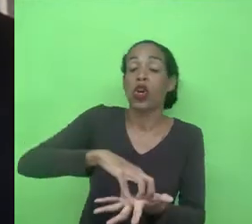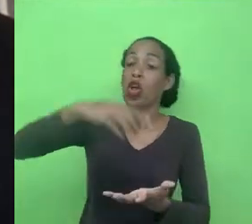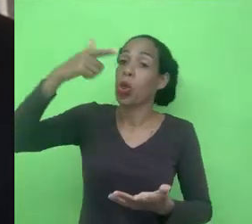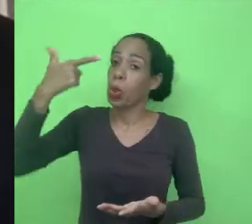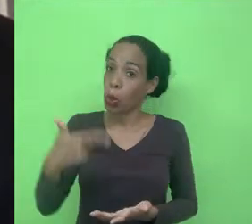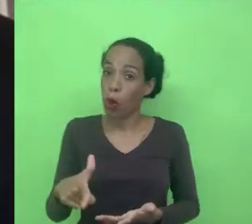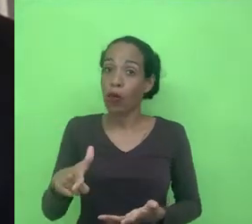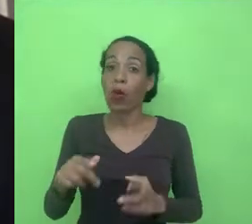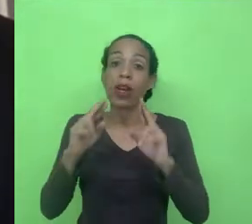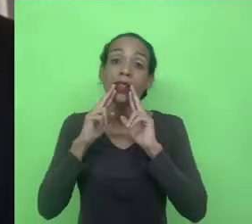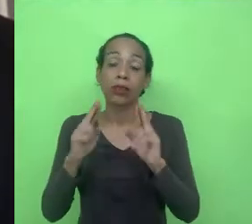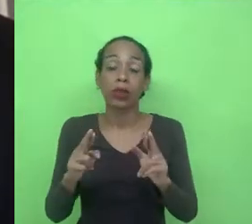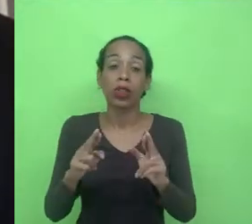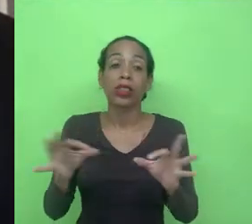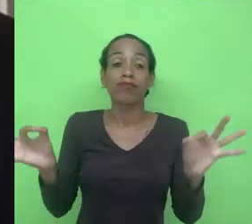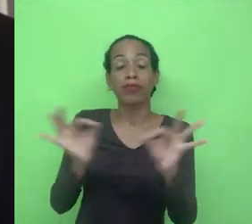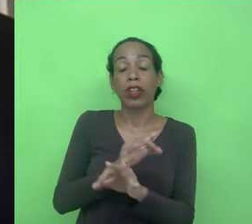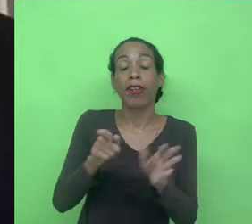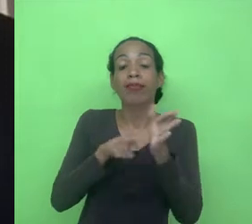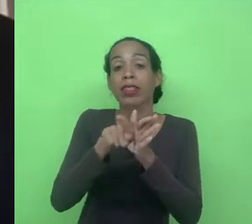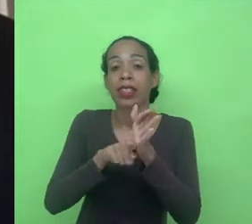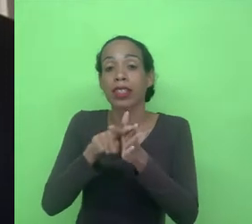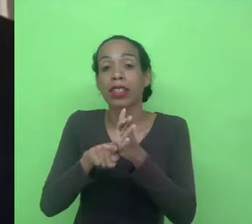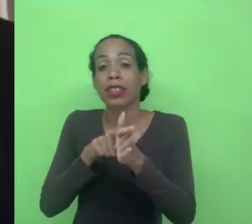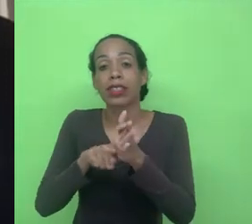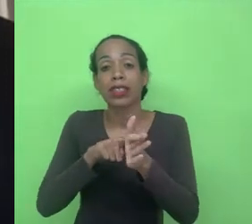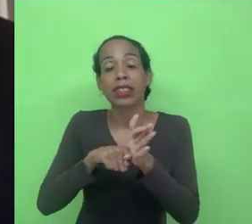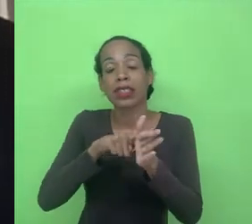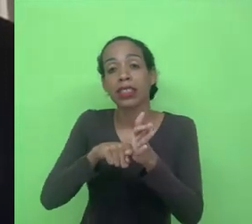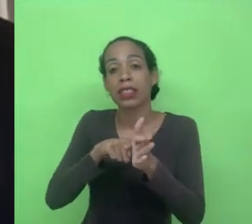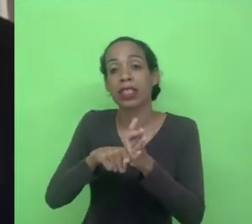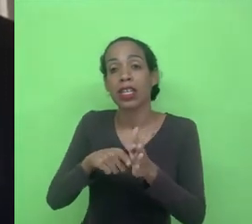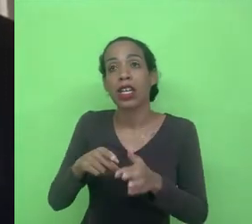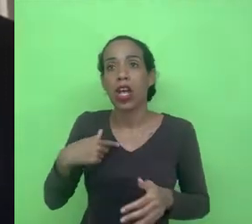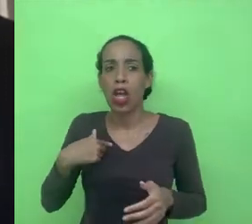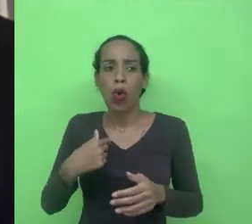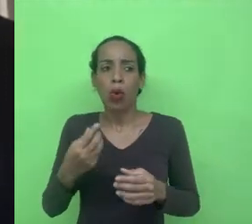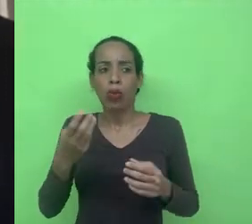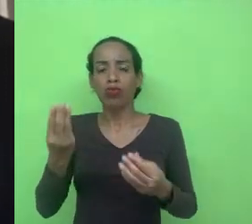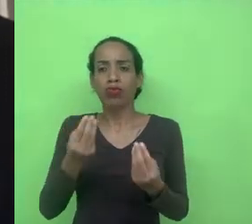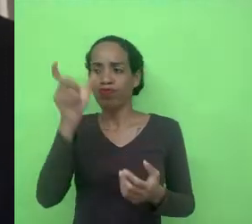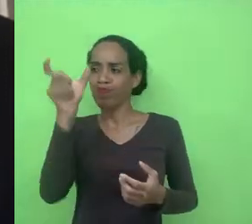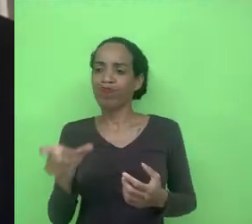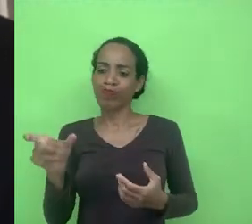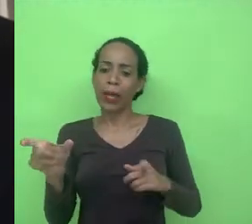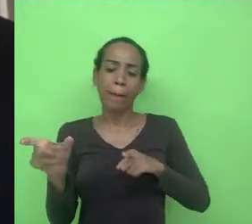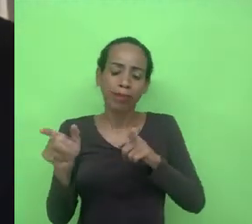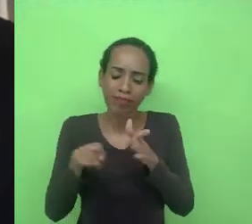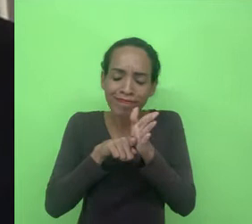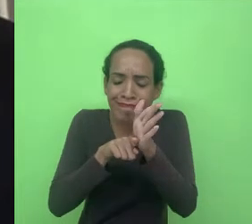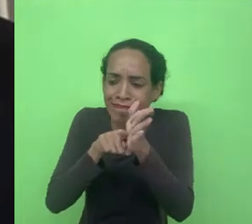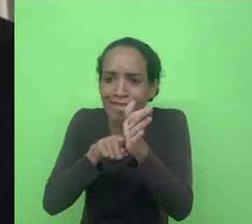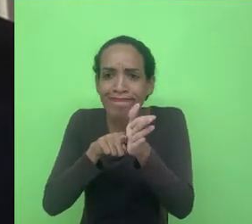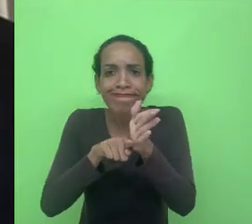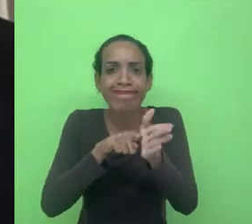resultado uma conclusão da pesquisa e essa pesquisa e eu como pesquisador tem a